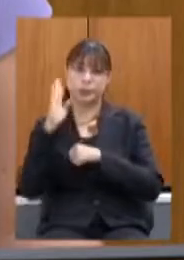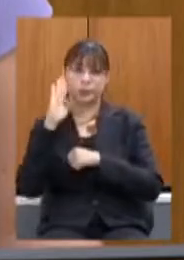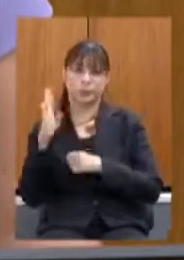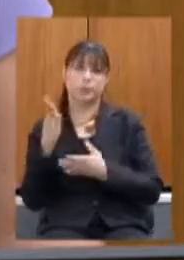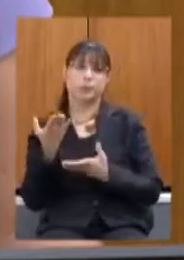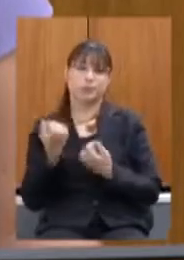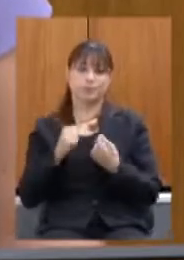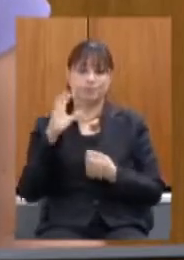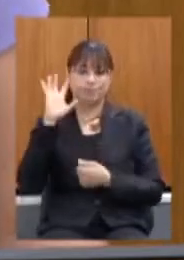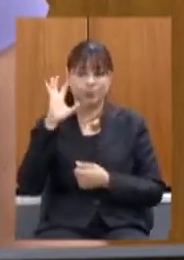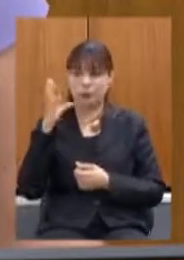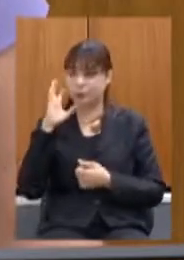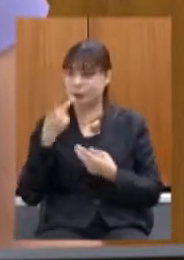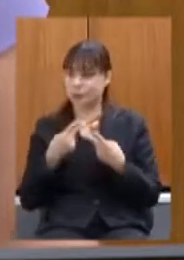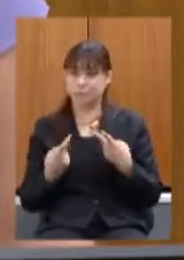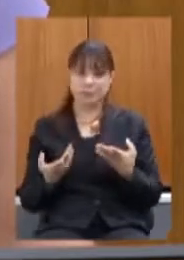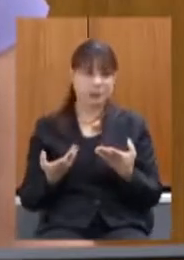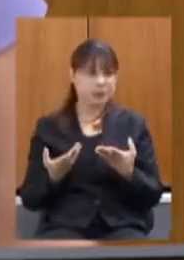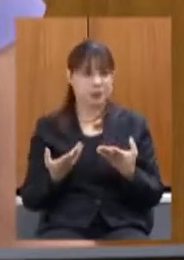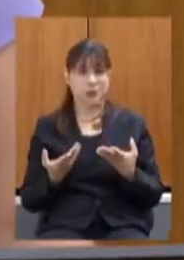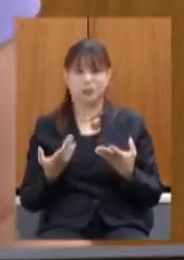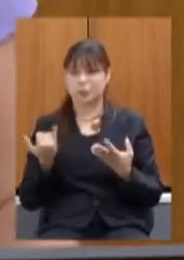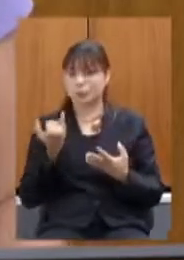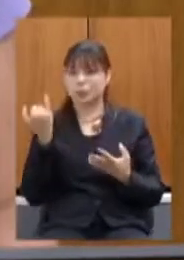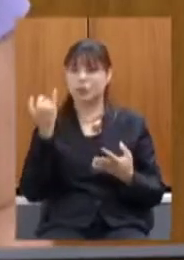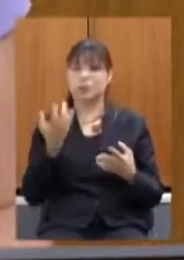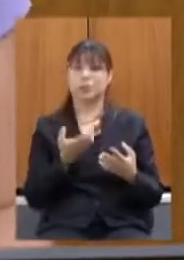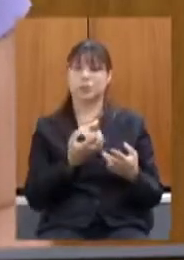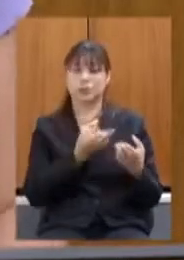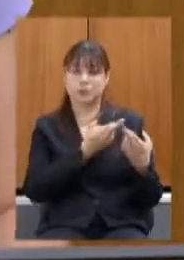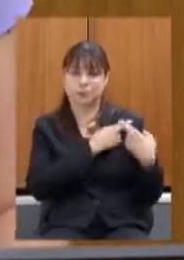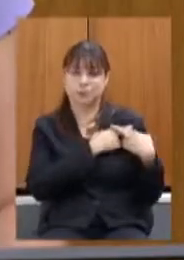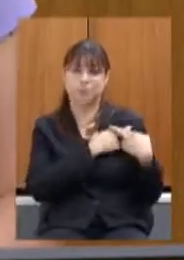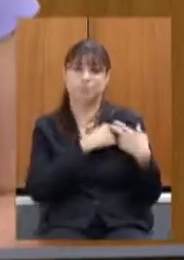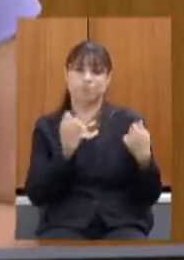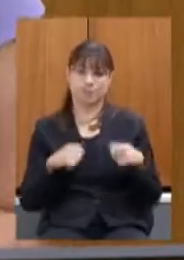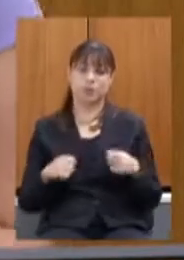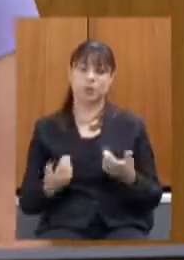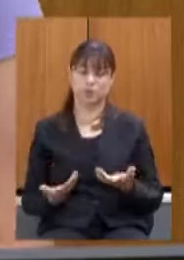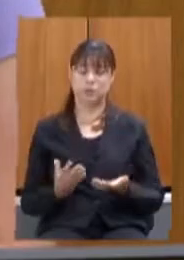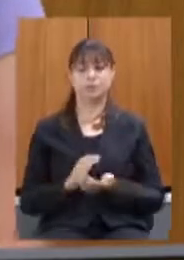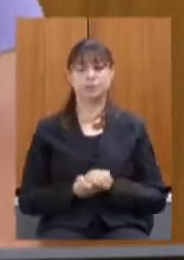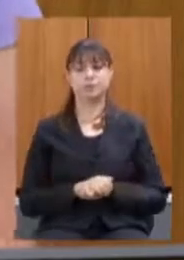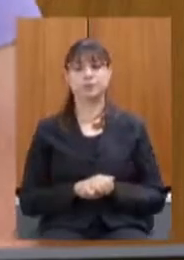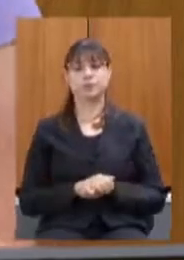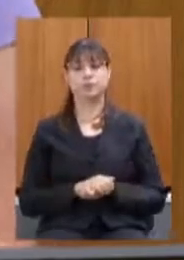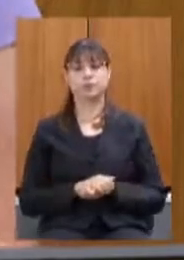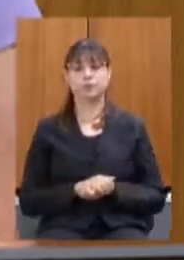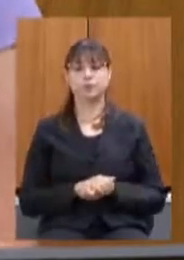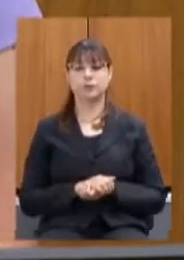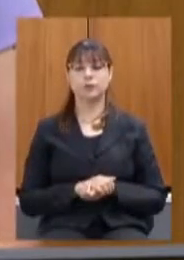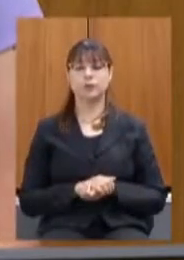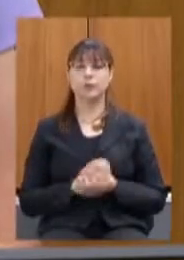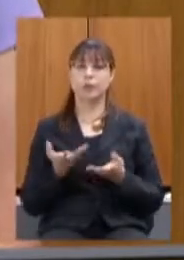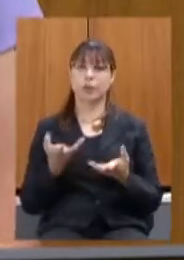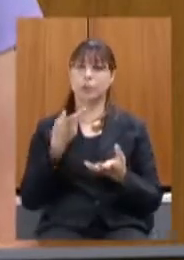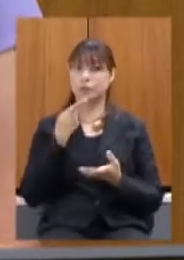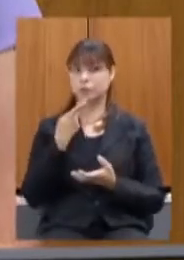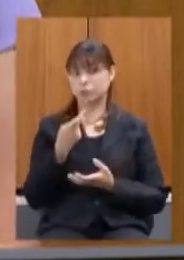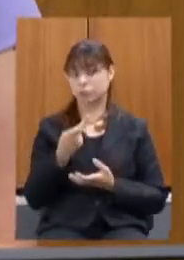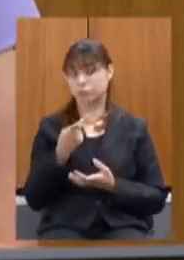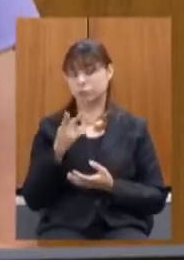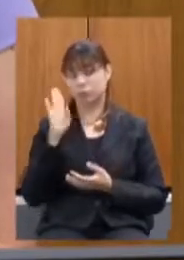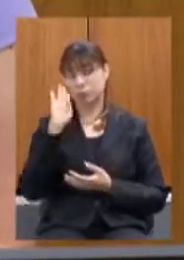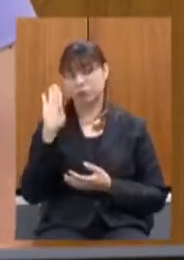tão importantes e que requerem tanta responsabilidade e tanta competência e aqui eu queria destacar algumas informações importantes